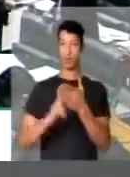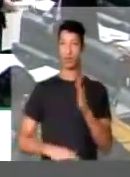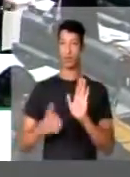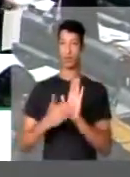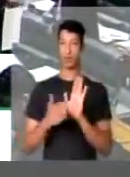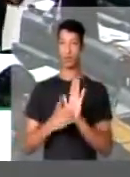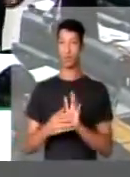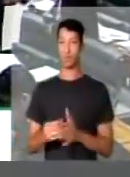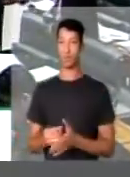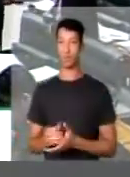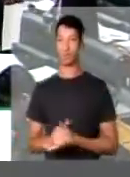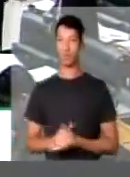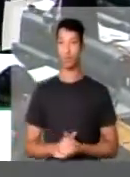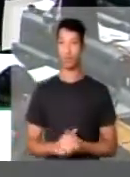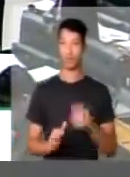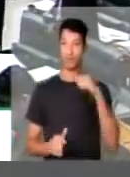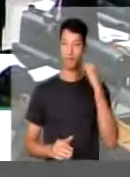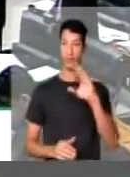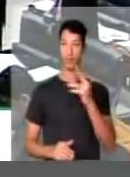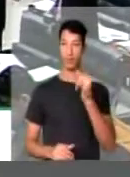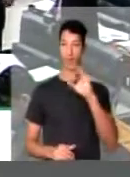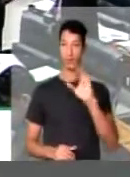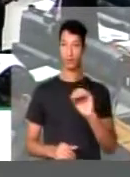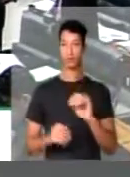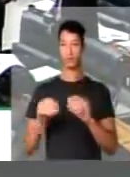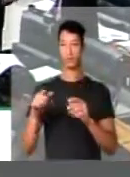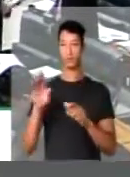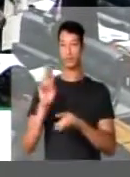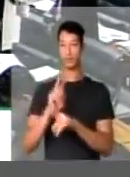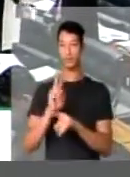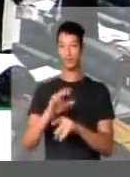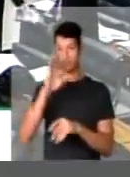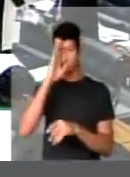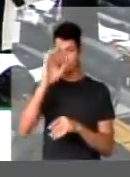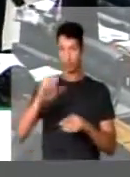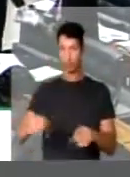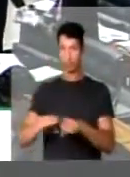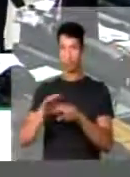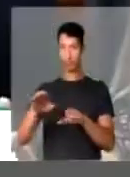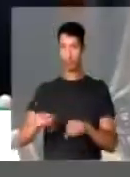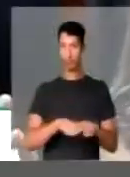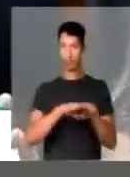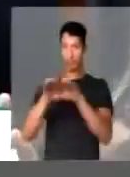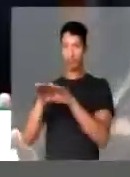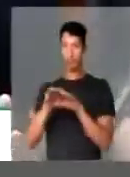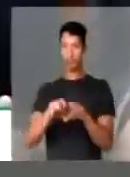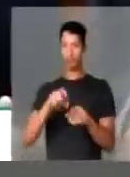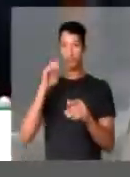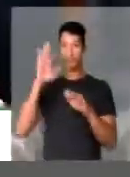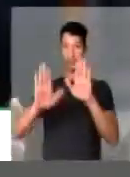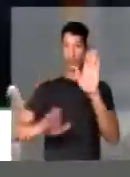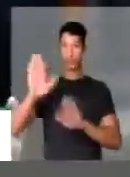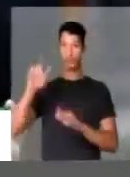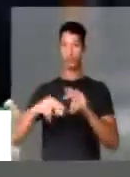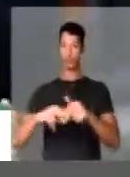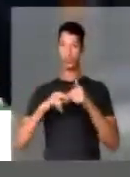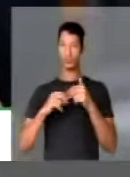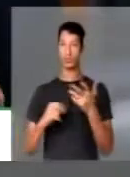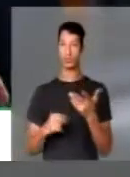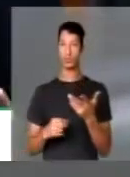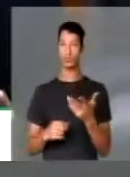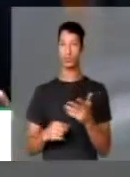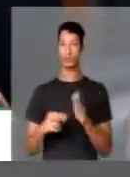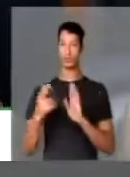proposta. Deputado Chico Lencar. A defende o princípio capitalista da igualdade de concorrência, portanto